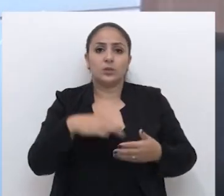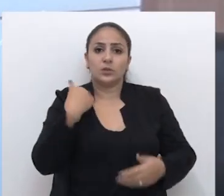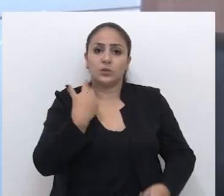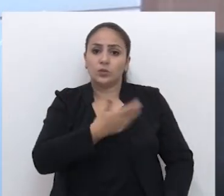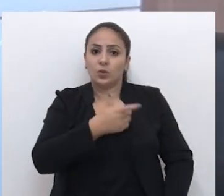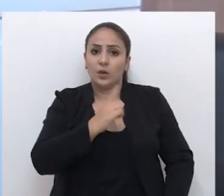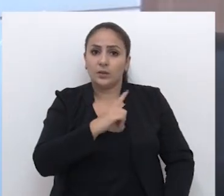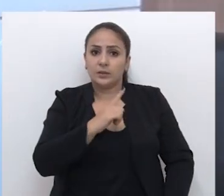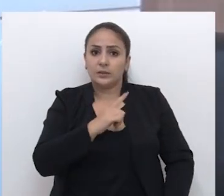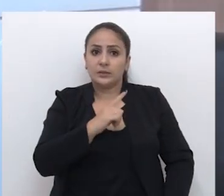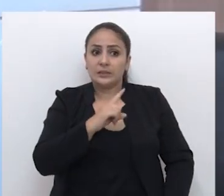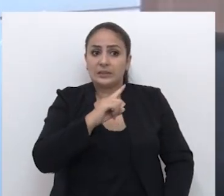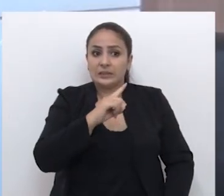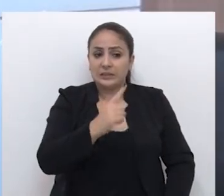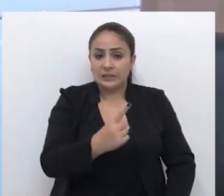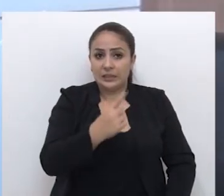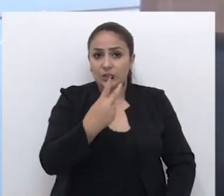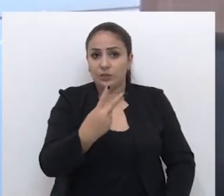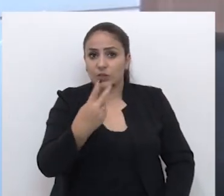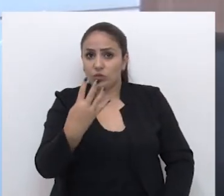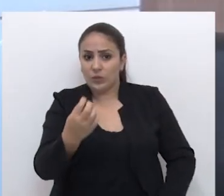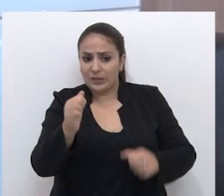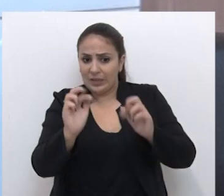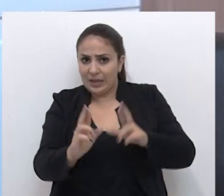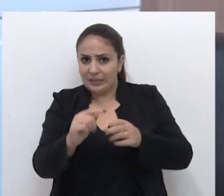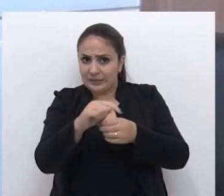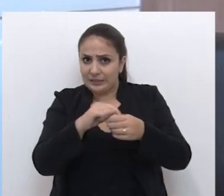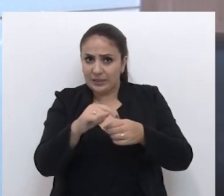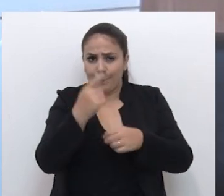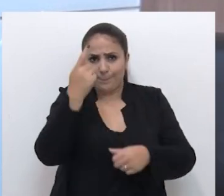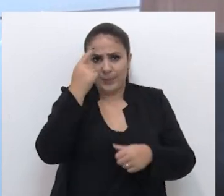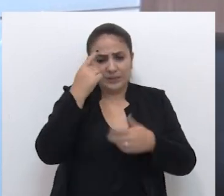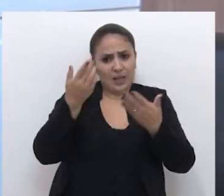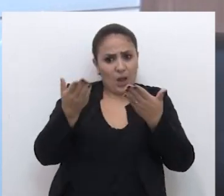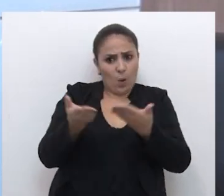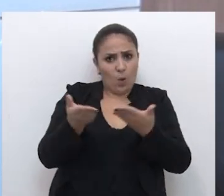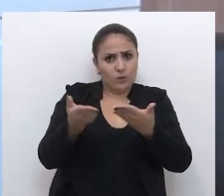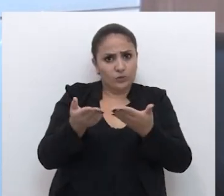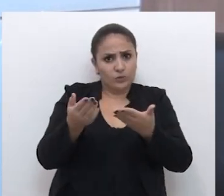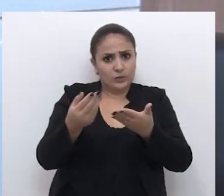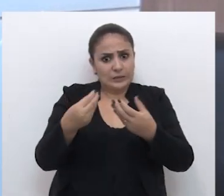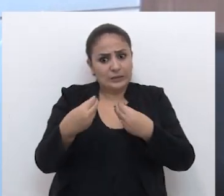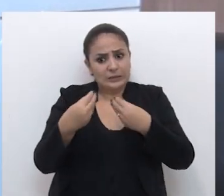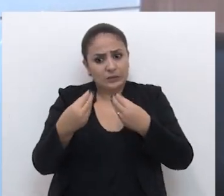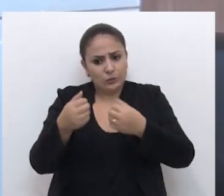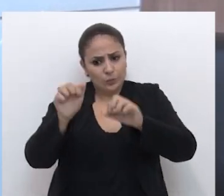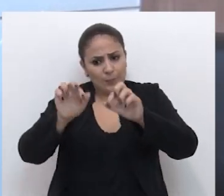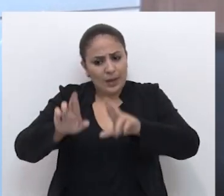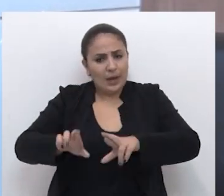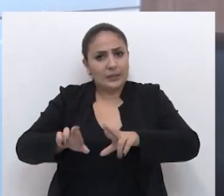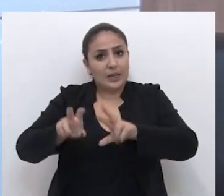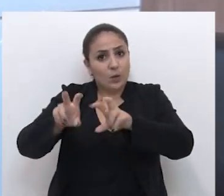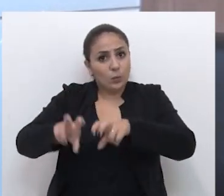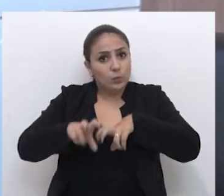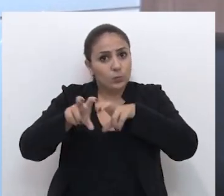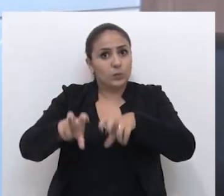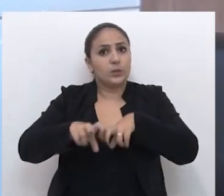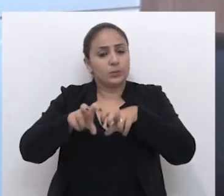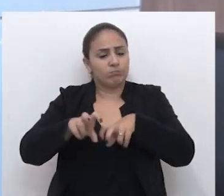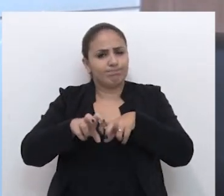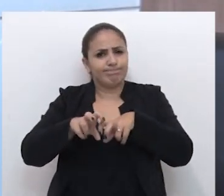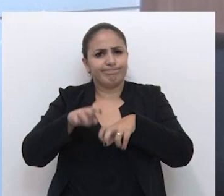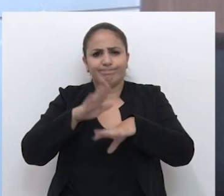124 vazios urbanos e pensar que hoje ir para o perímetro rural